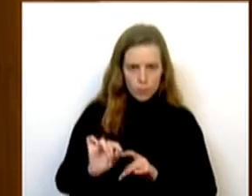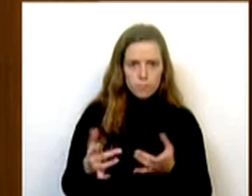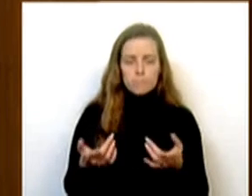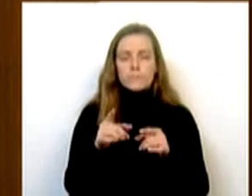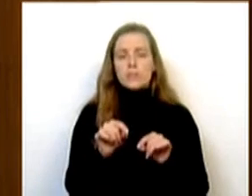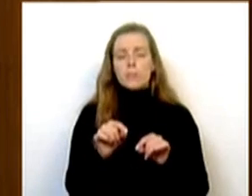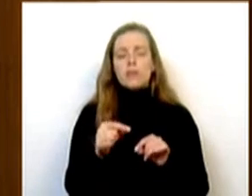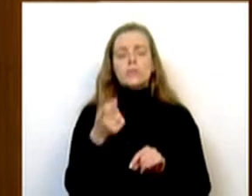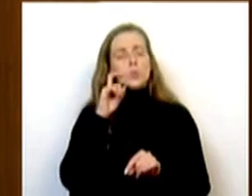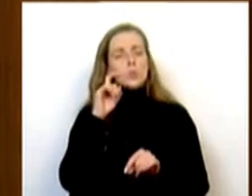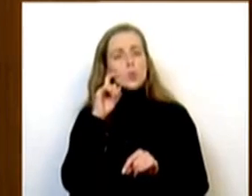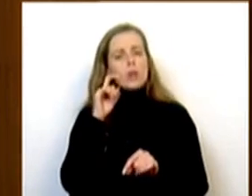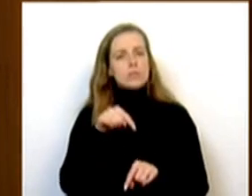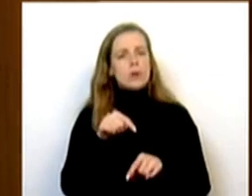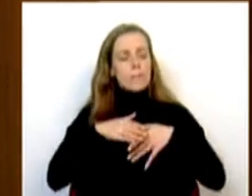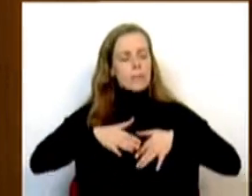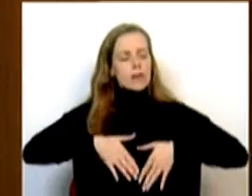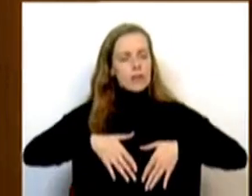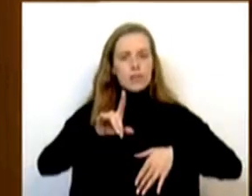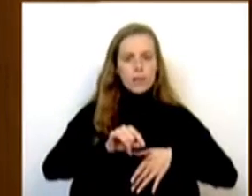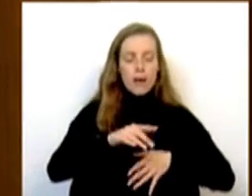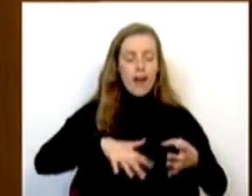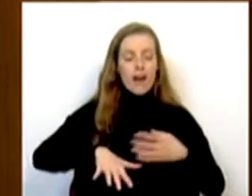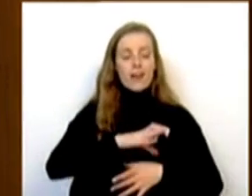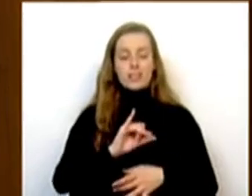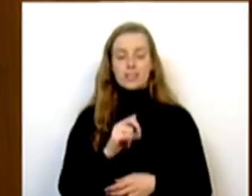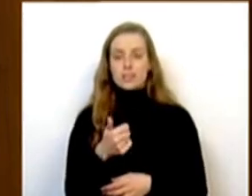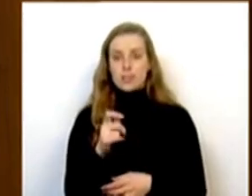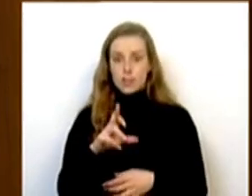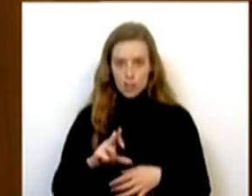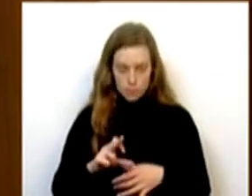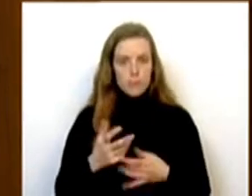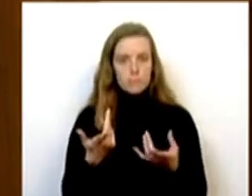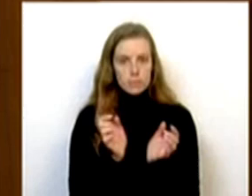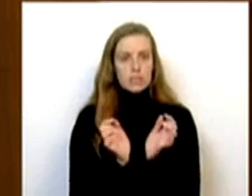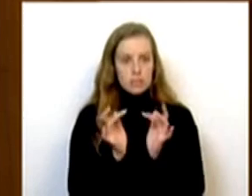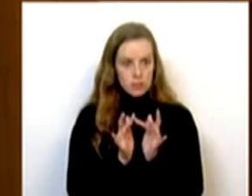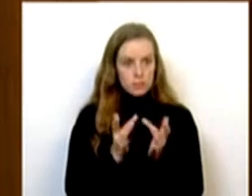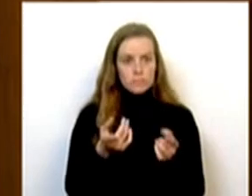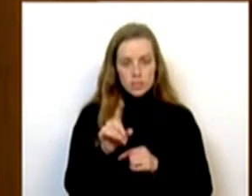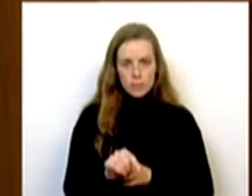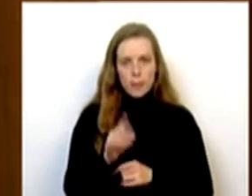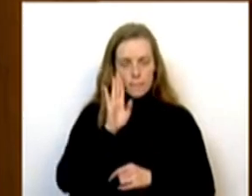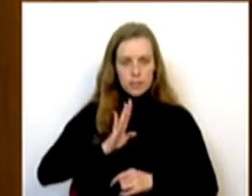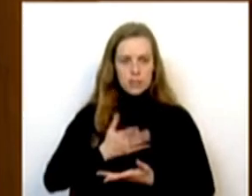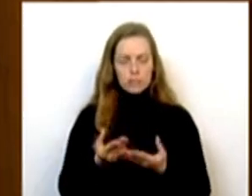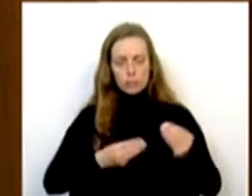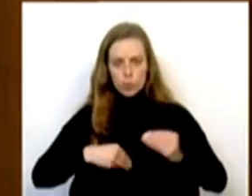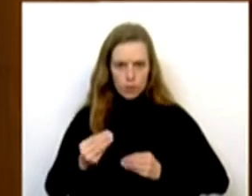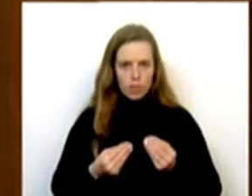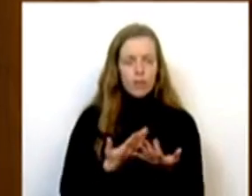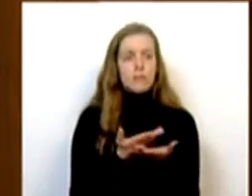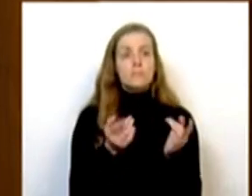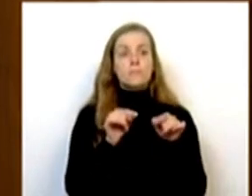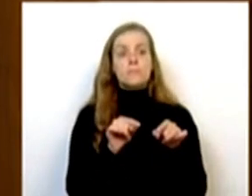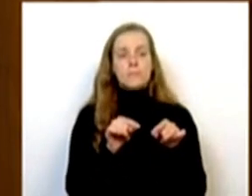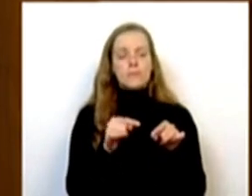a segurança marítima, a área ciber, o espaço e a mobilidade militar. Este projeto da mobilidade militar reflete